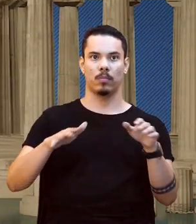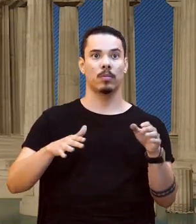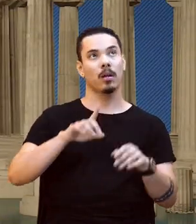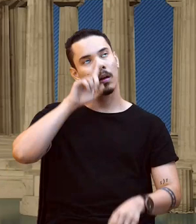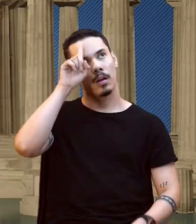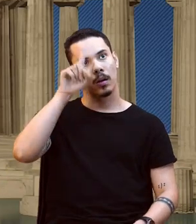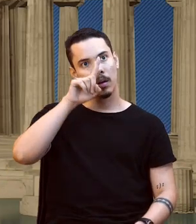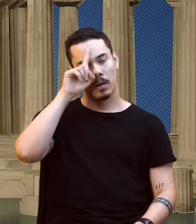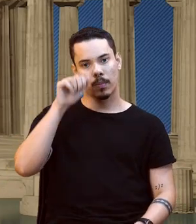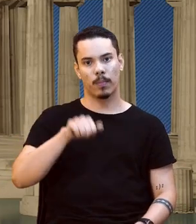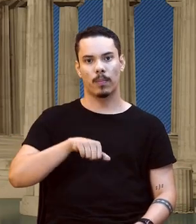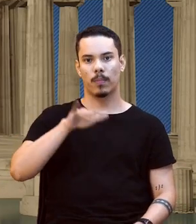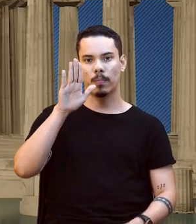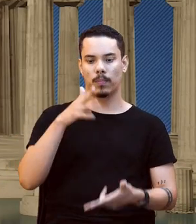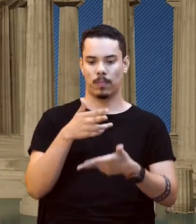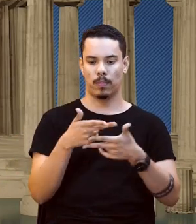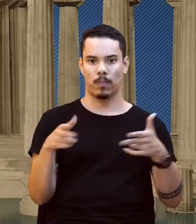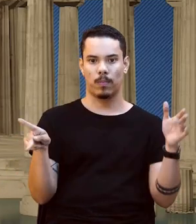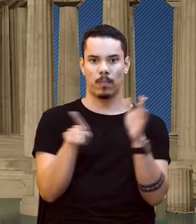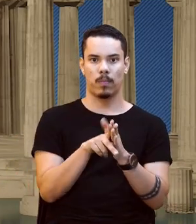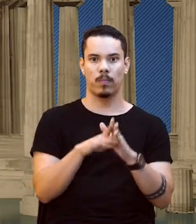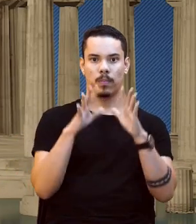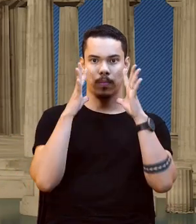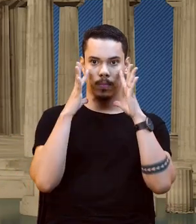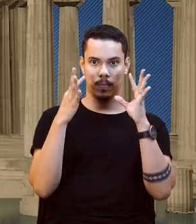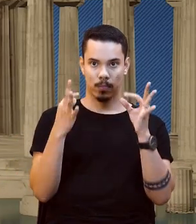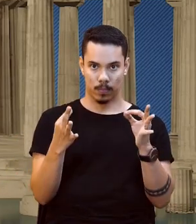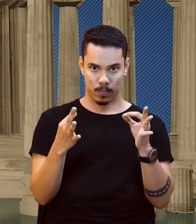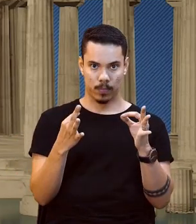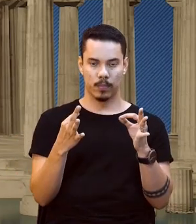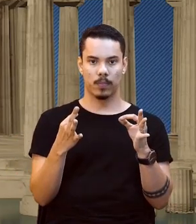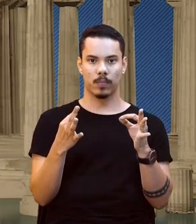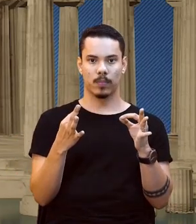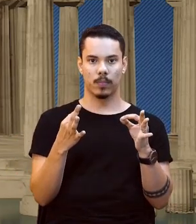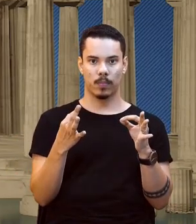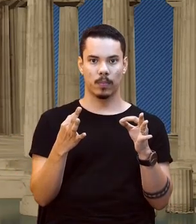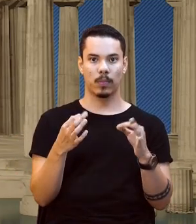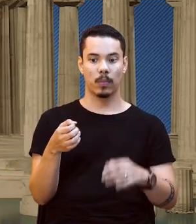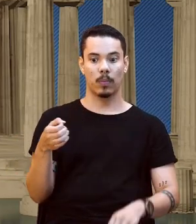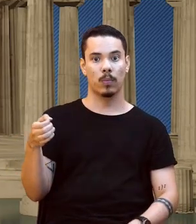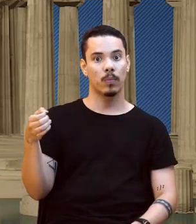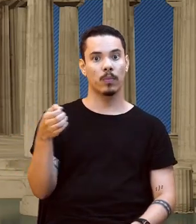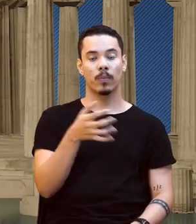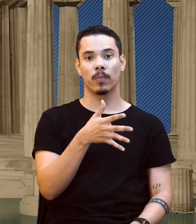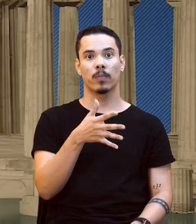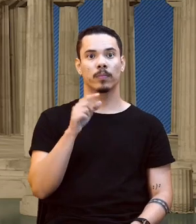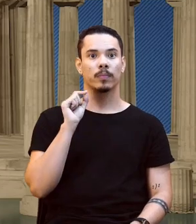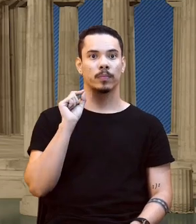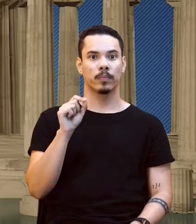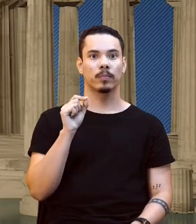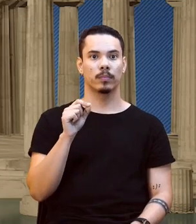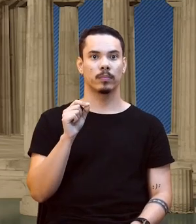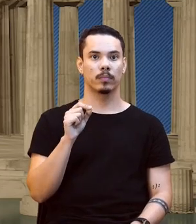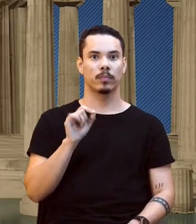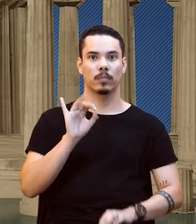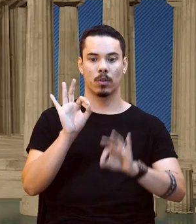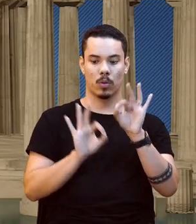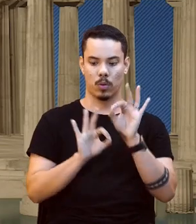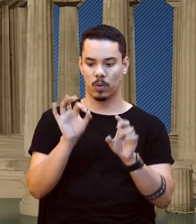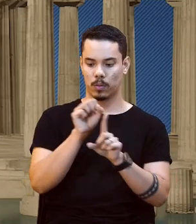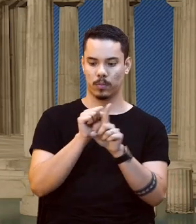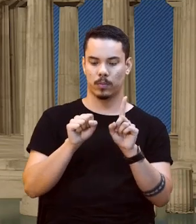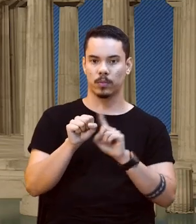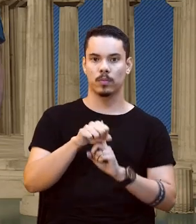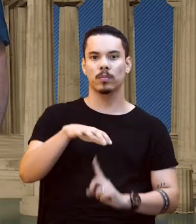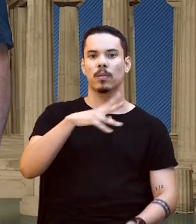uma... Algo aí que é a questão dos agendos, dos sem limites. Uma nova ordem social. Ele vai dizer o quê?